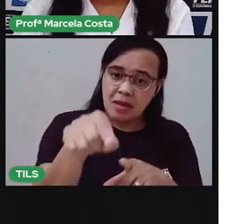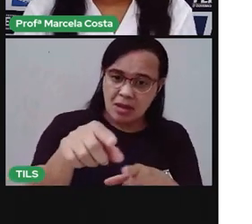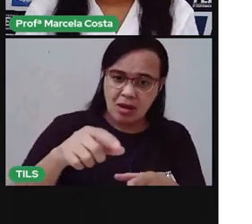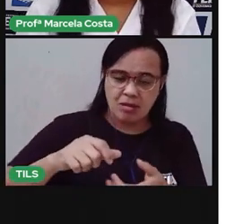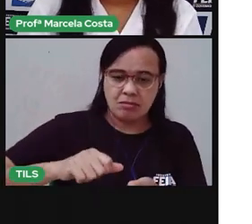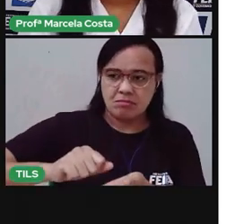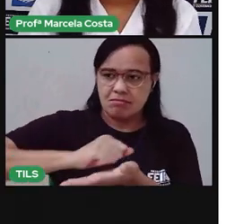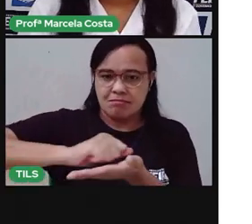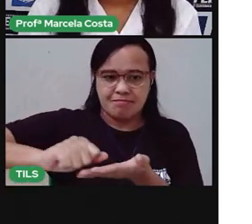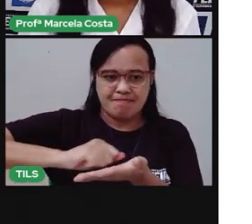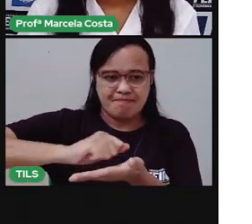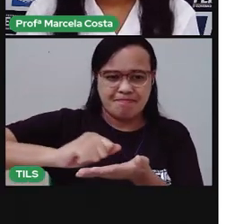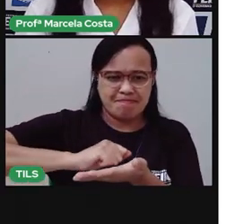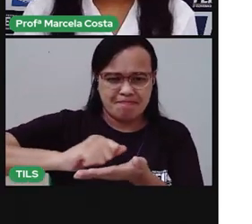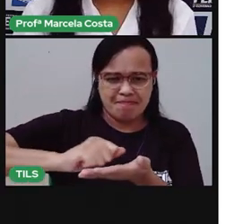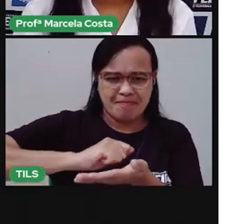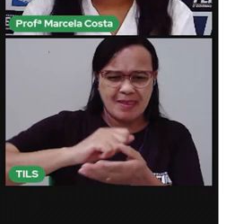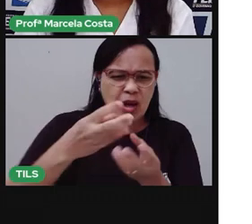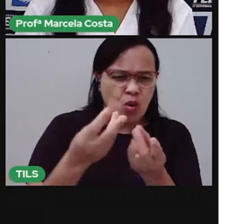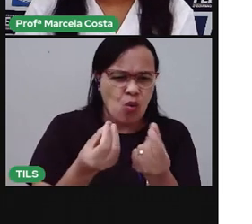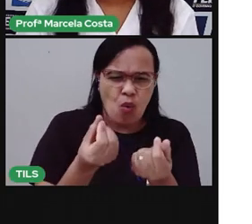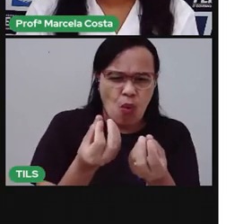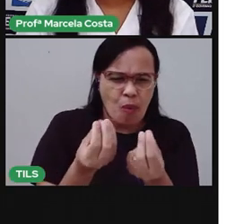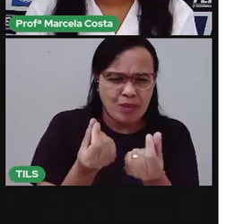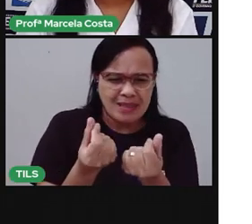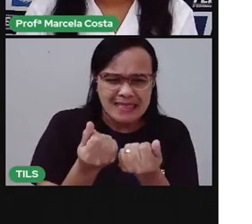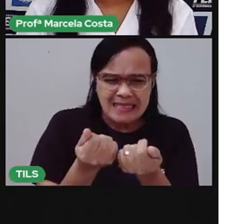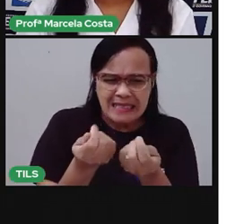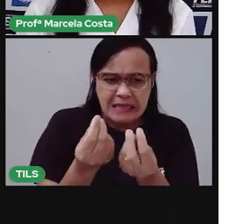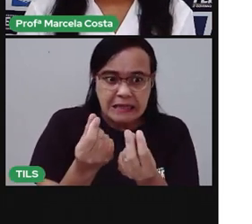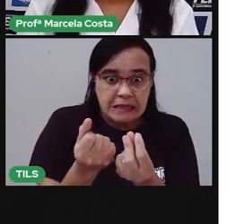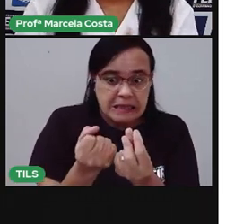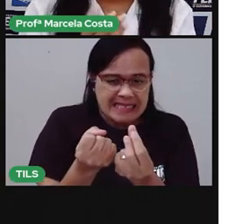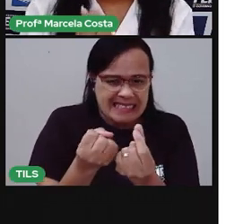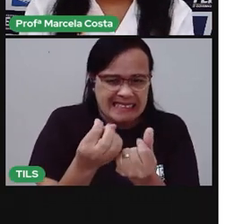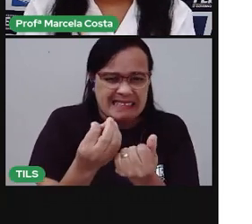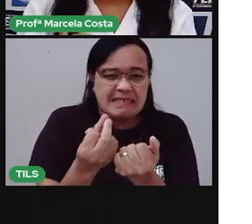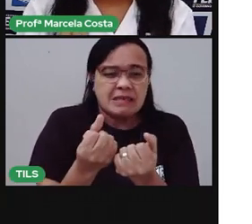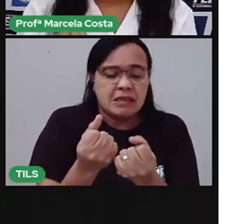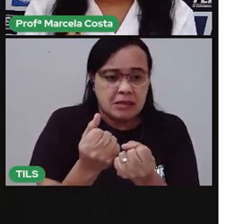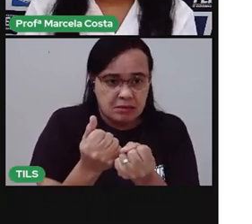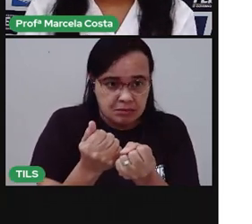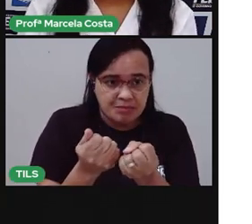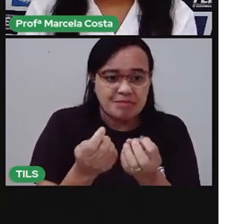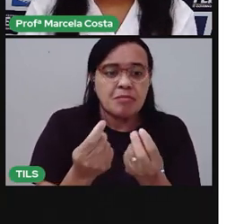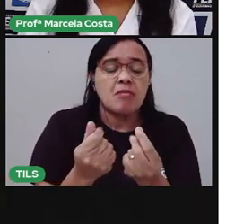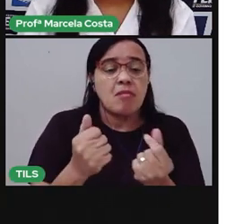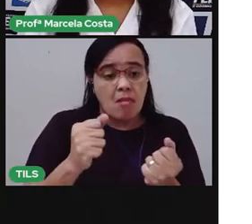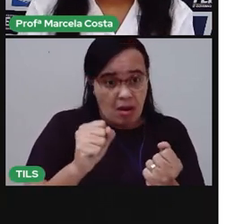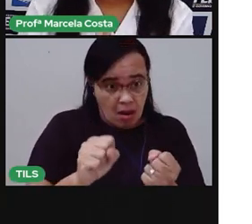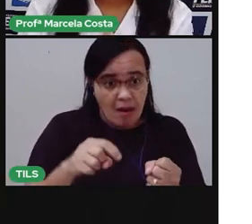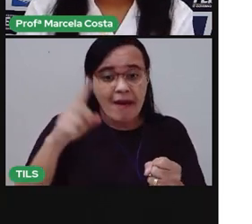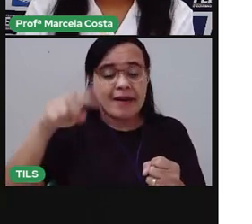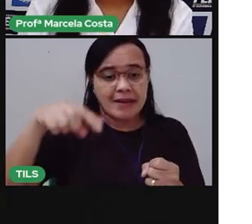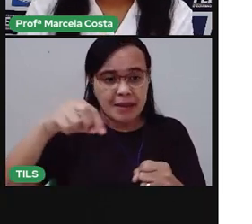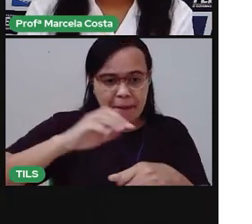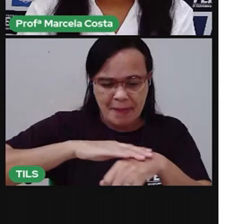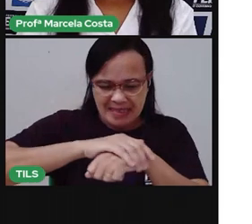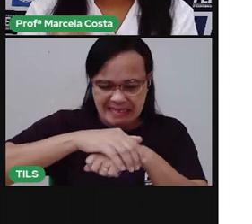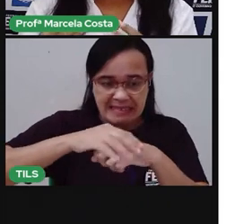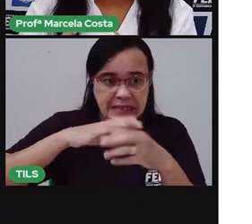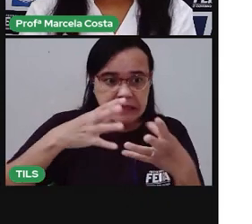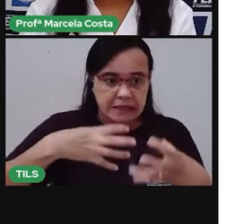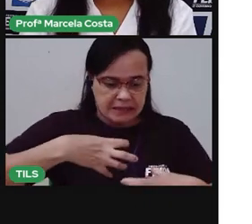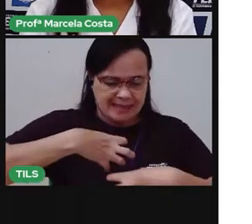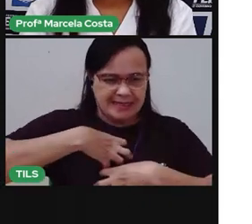aí na corinha. Pode ter aí uma esponja de aço. Ela é mais áspera, né? Quando você passa a mão, você